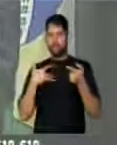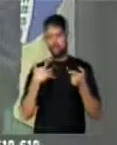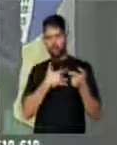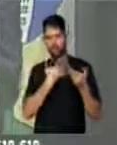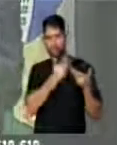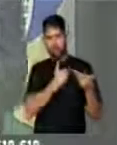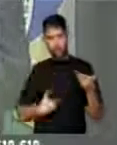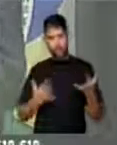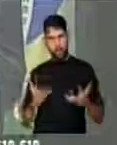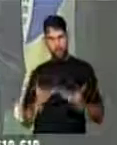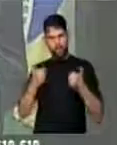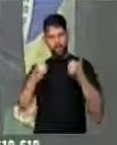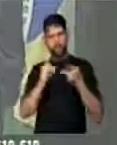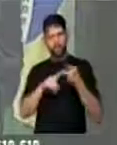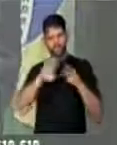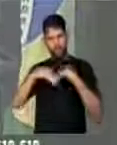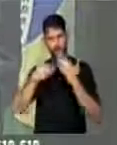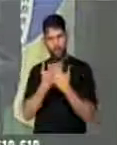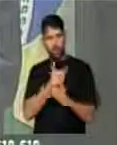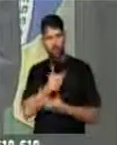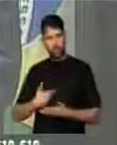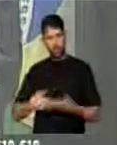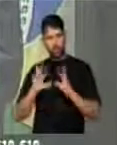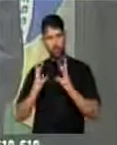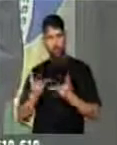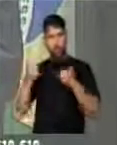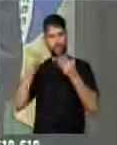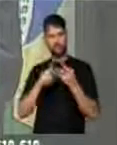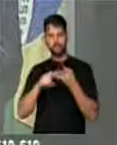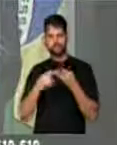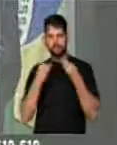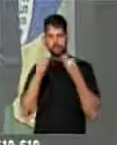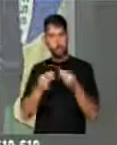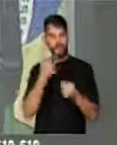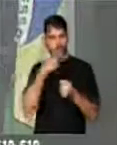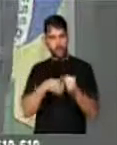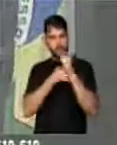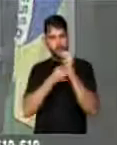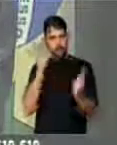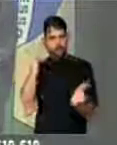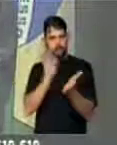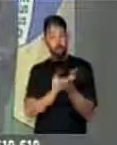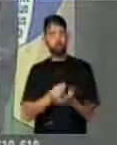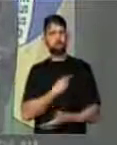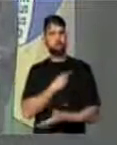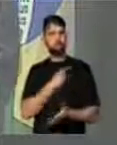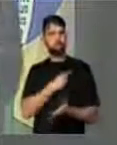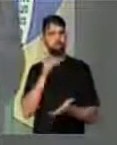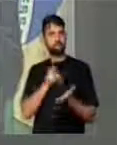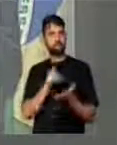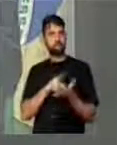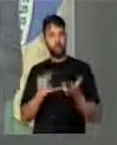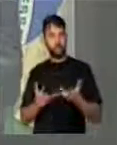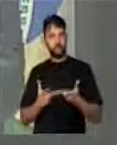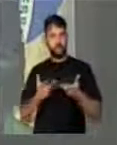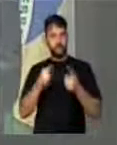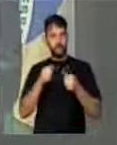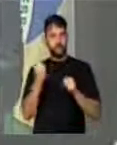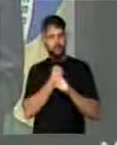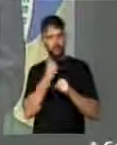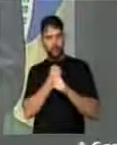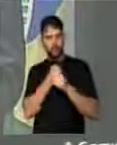pública de qualidade, escola pública de qualidade, segurança efetivamente, melhorar a